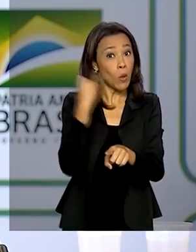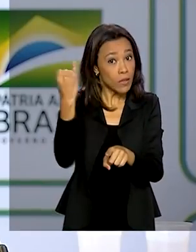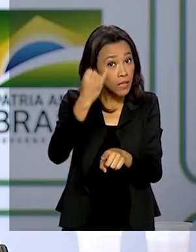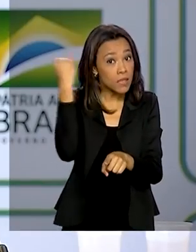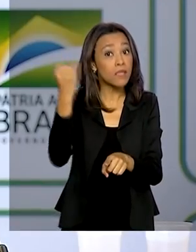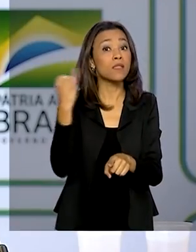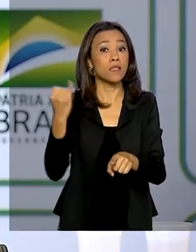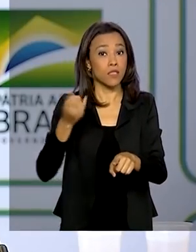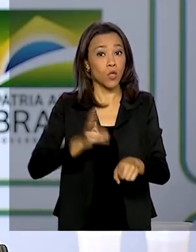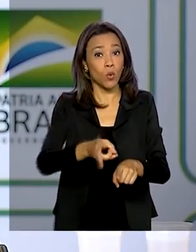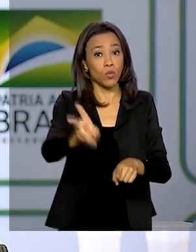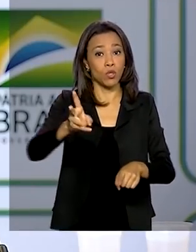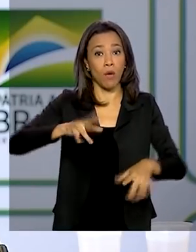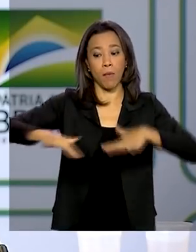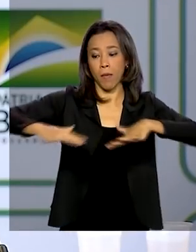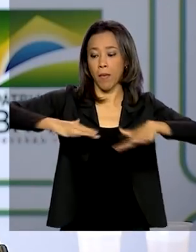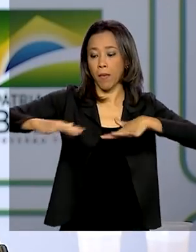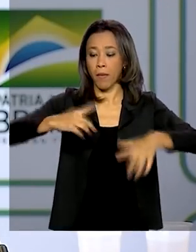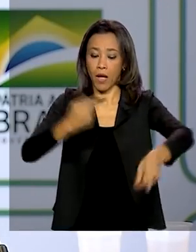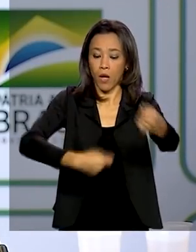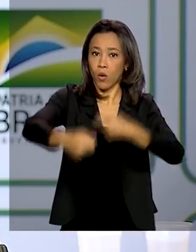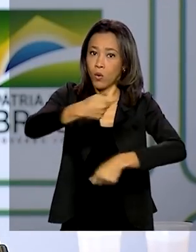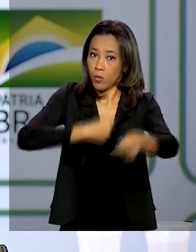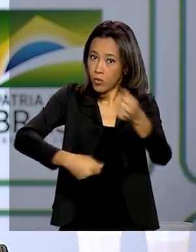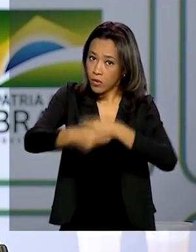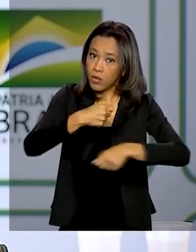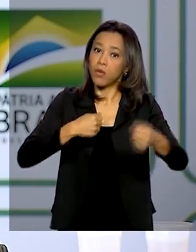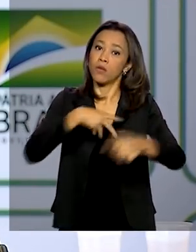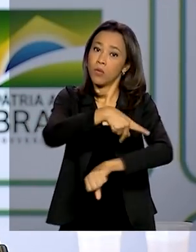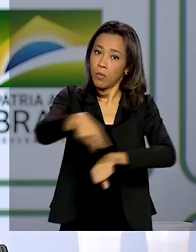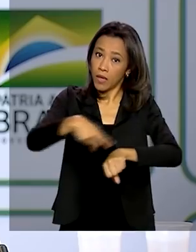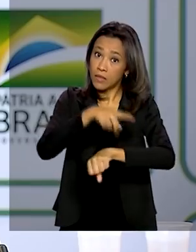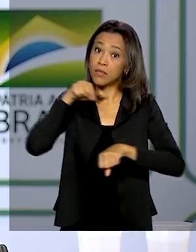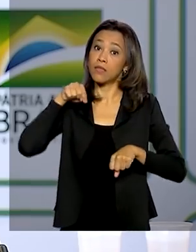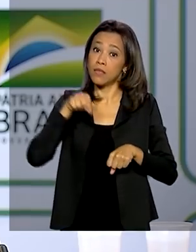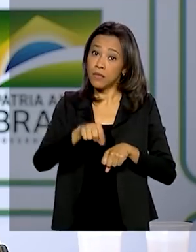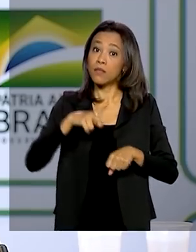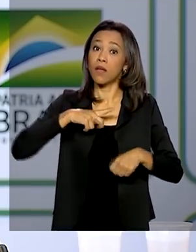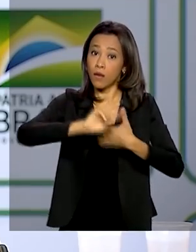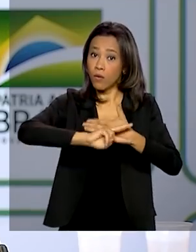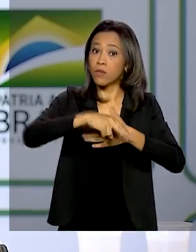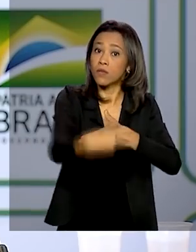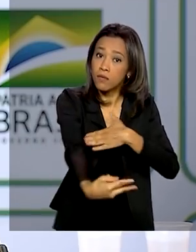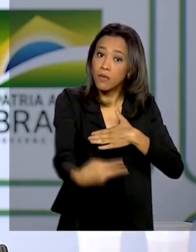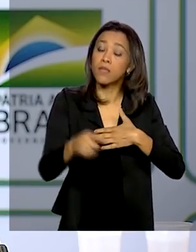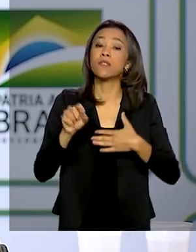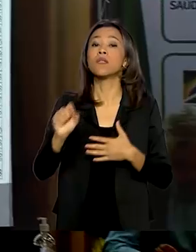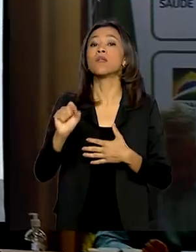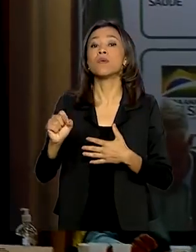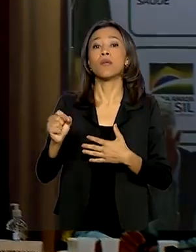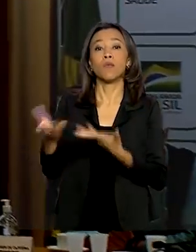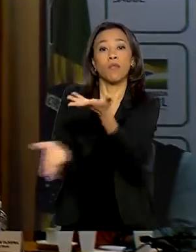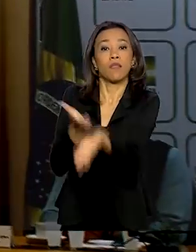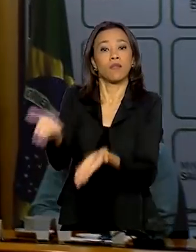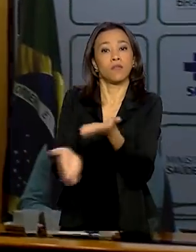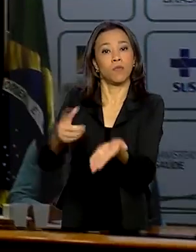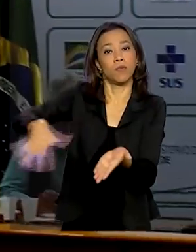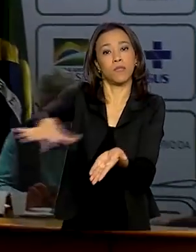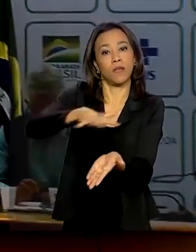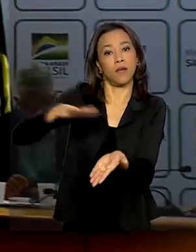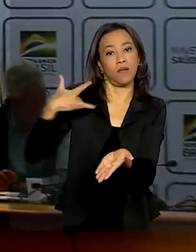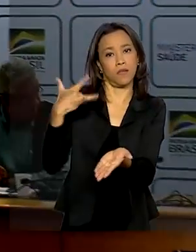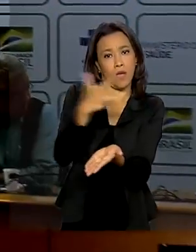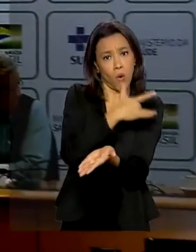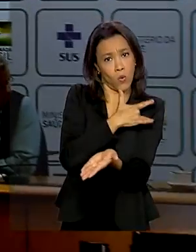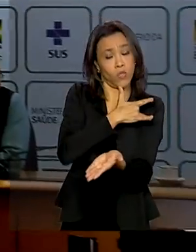atividade econômica no Brasil, que também tem impactos sobre o atendimento de saúde, e disse que as